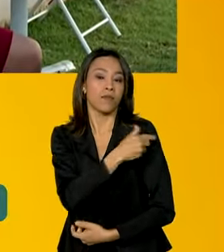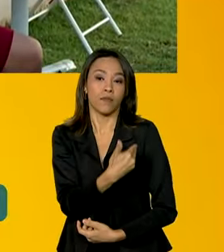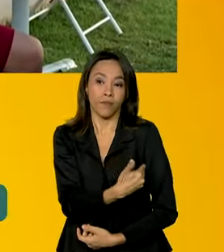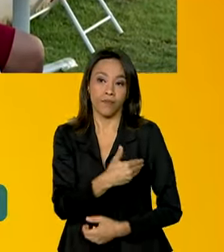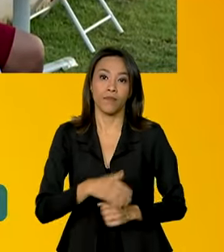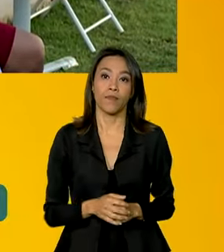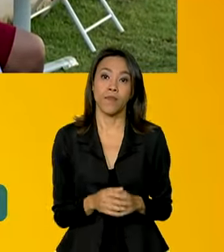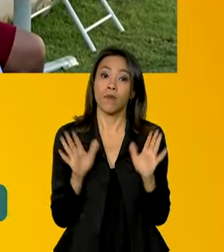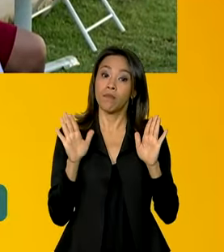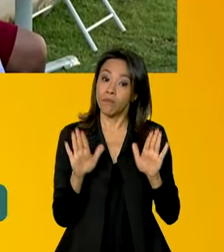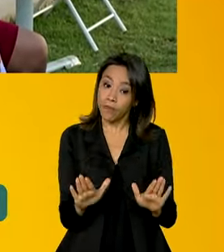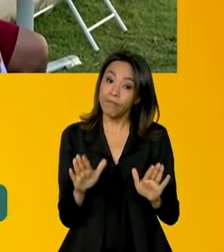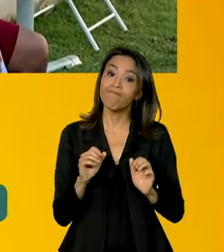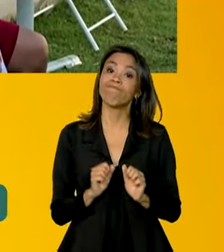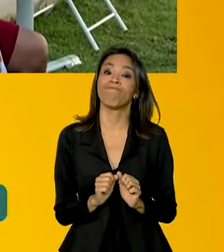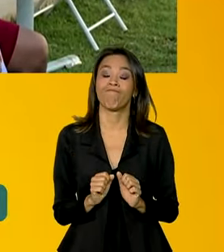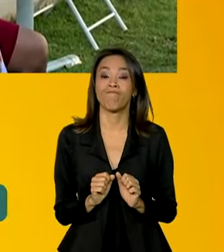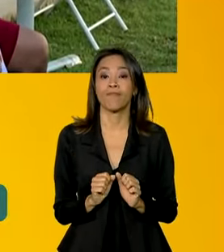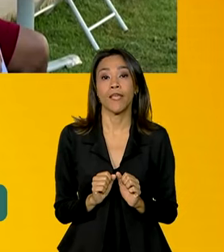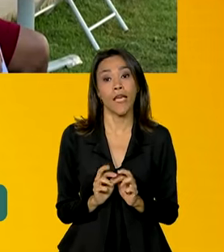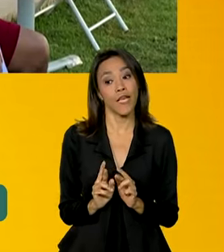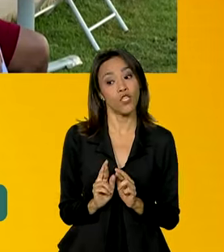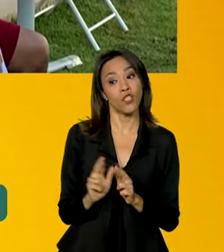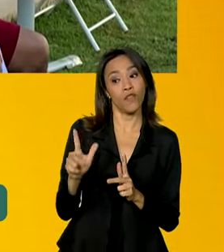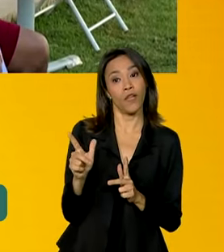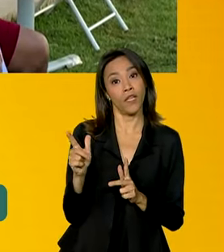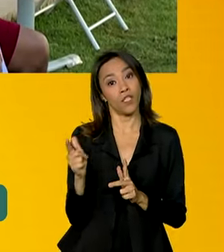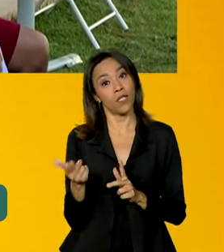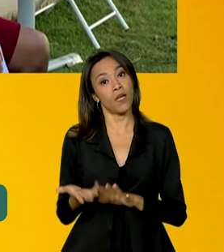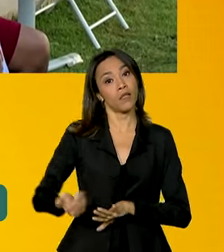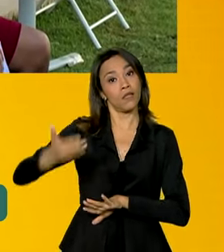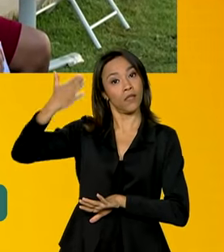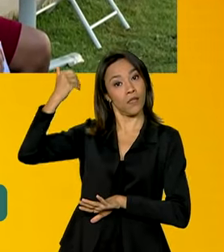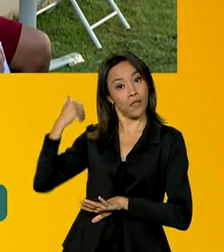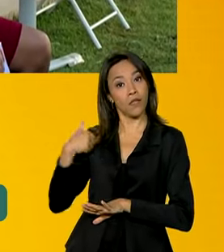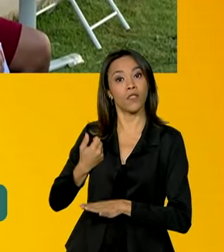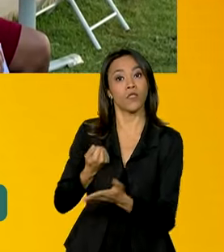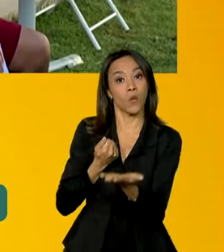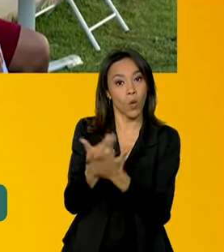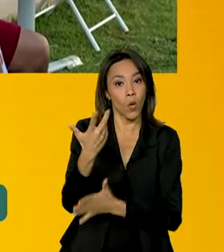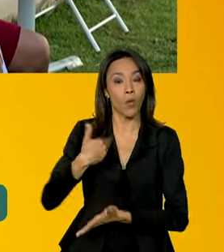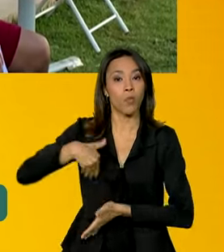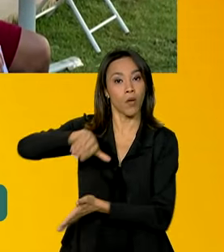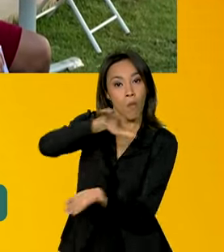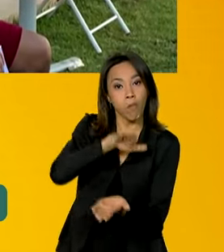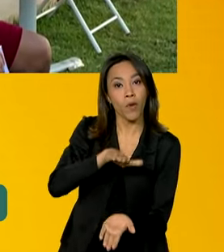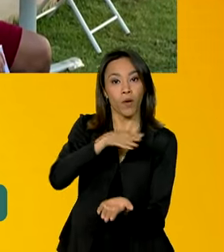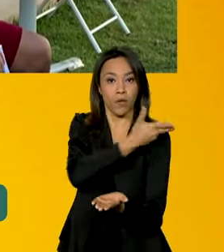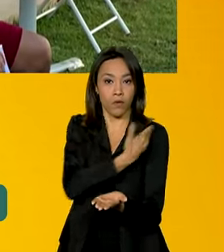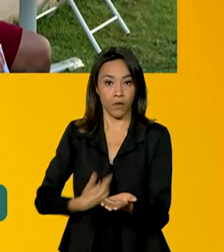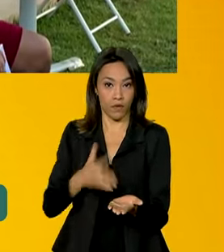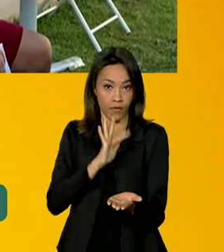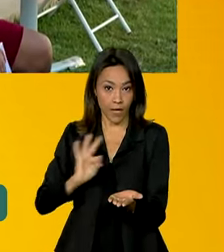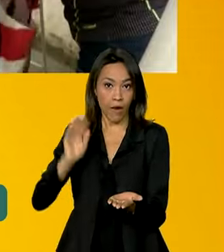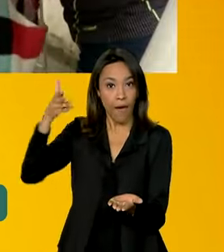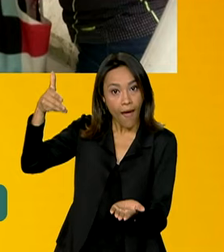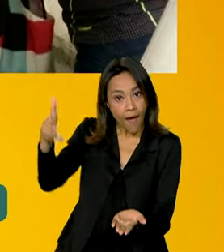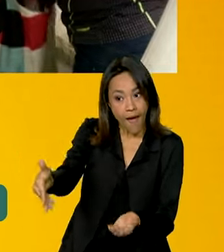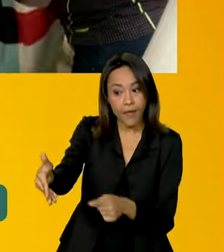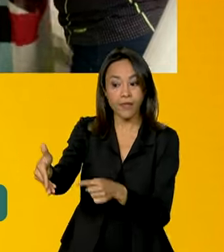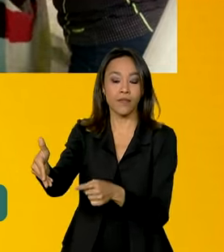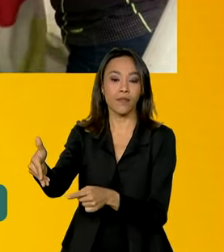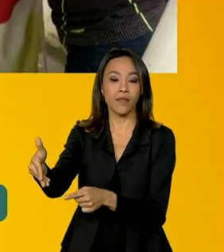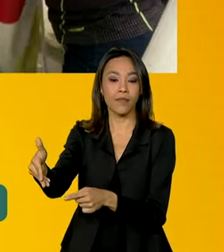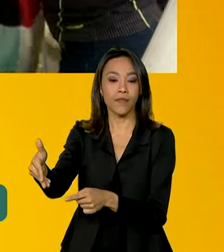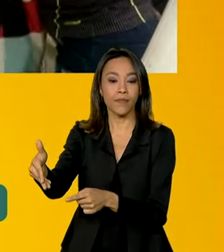Mas, diferente das outras aquisições feitas pelo governo federal, desta vez, a vacina foi... O